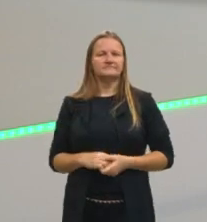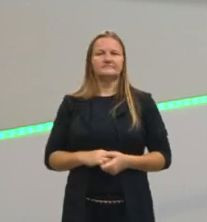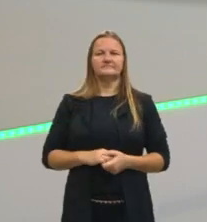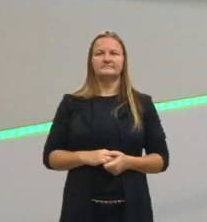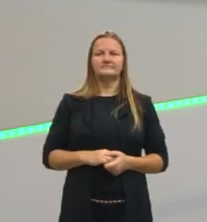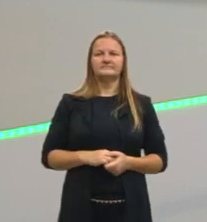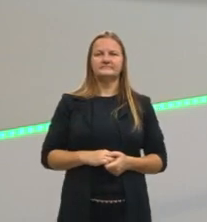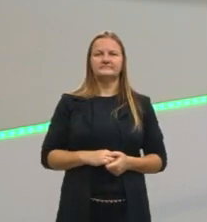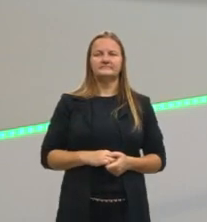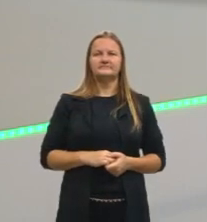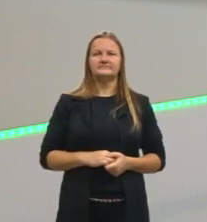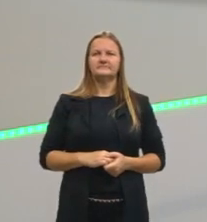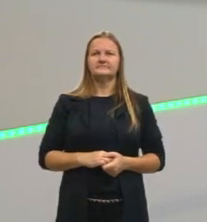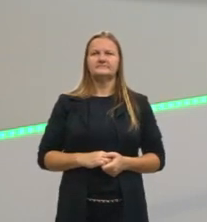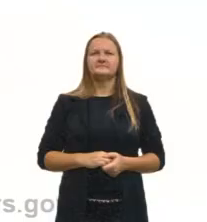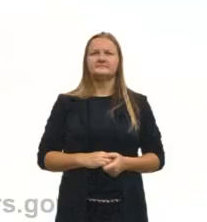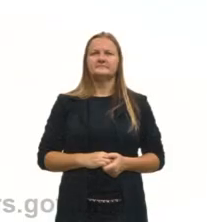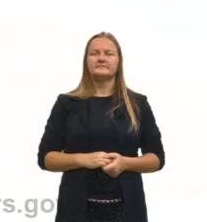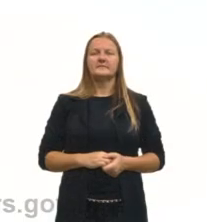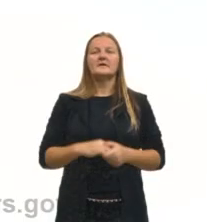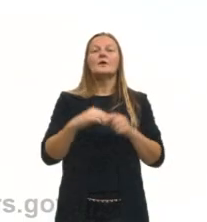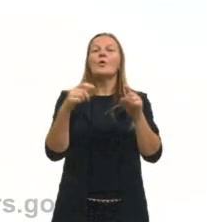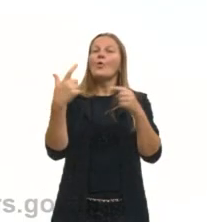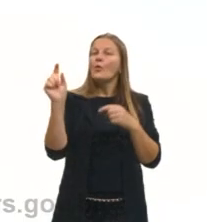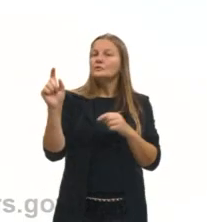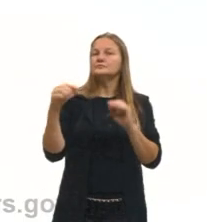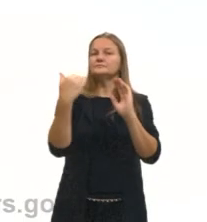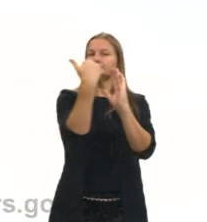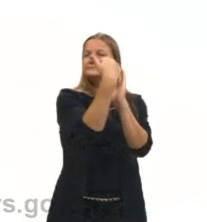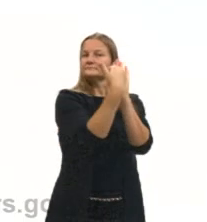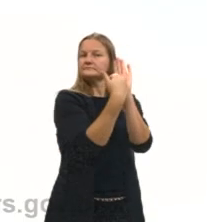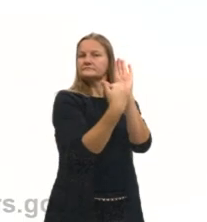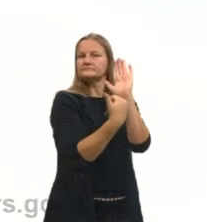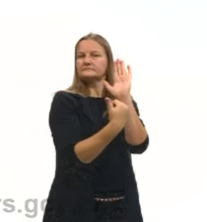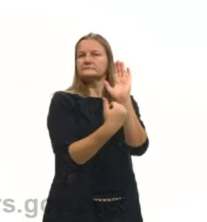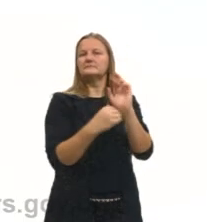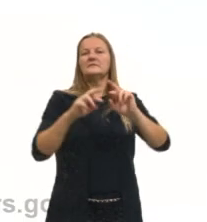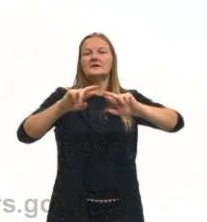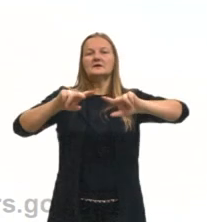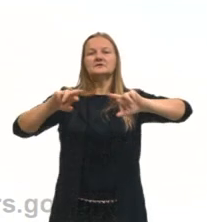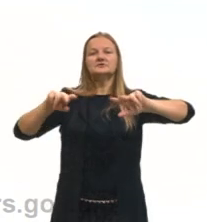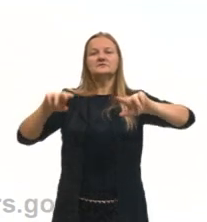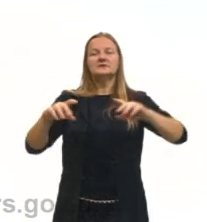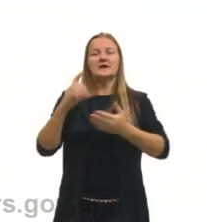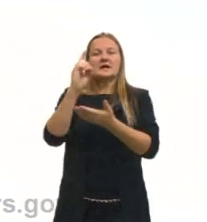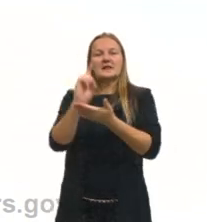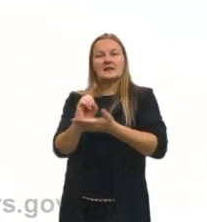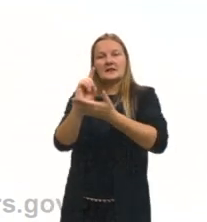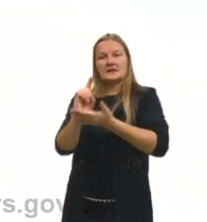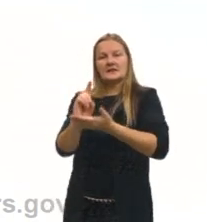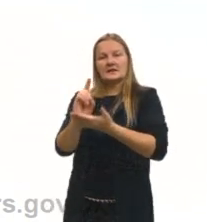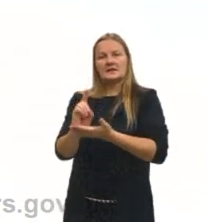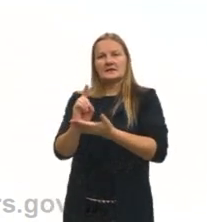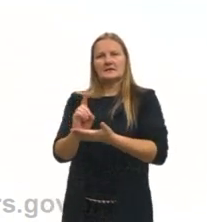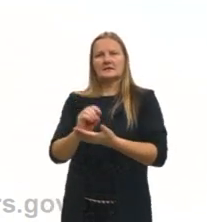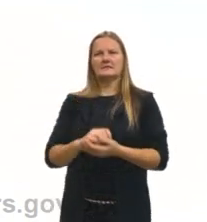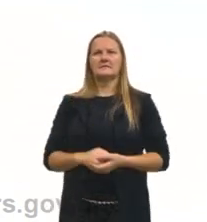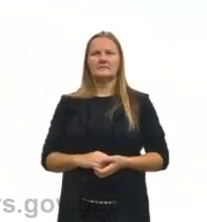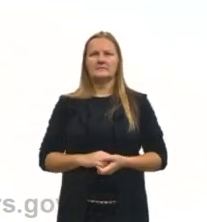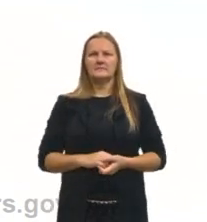casa. Aqui são processos que trabalham com a diferença de densidade. Eu trouxe eles mais